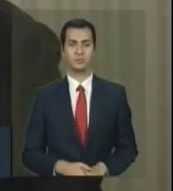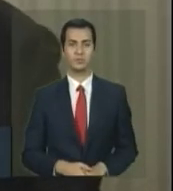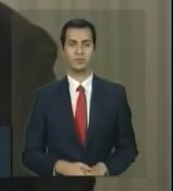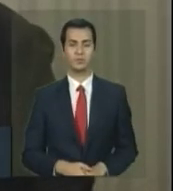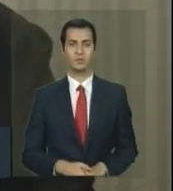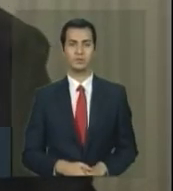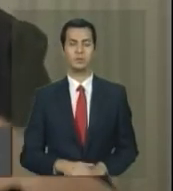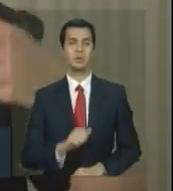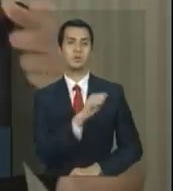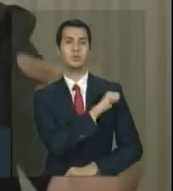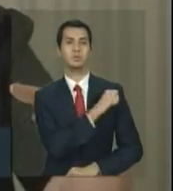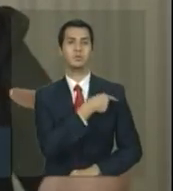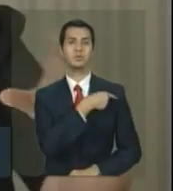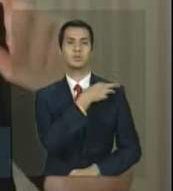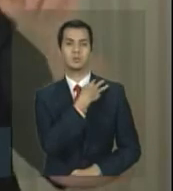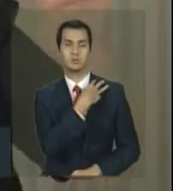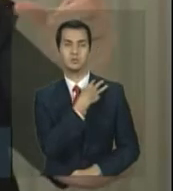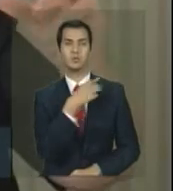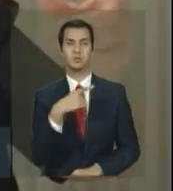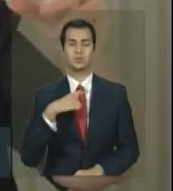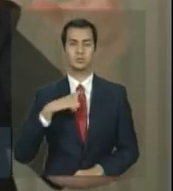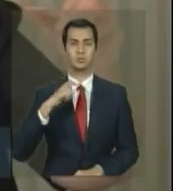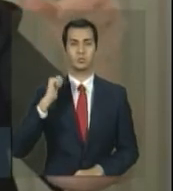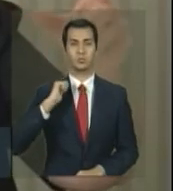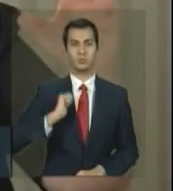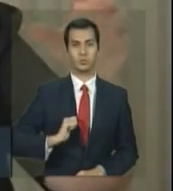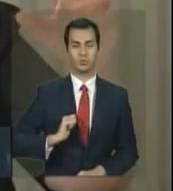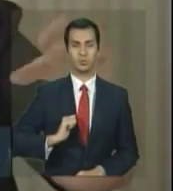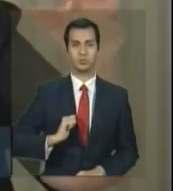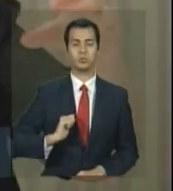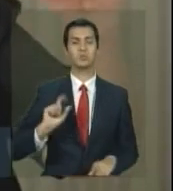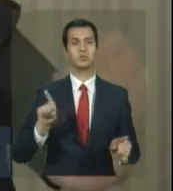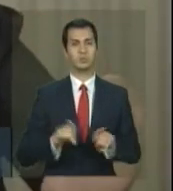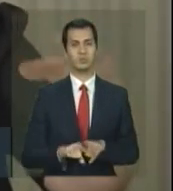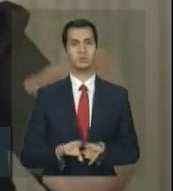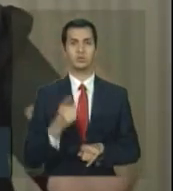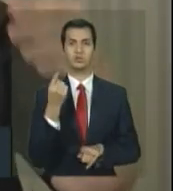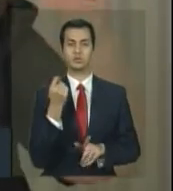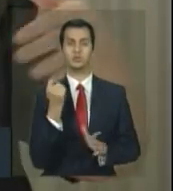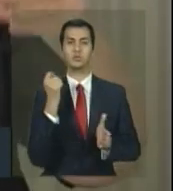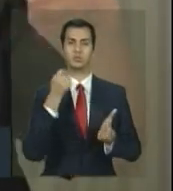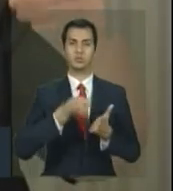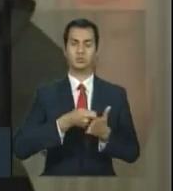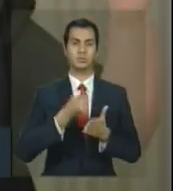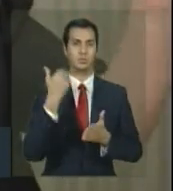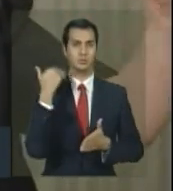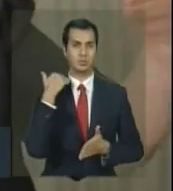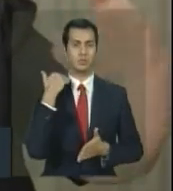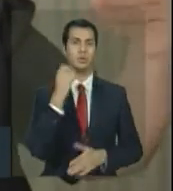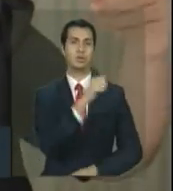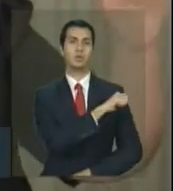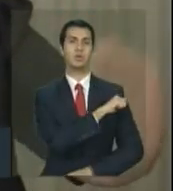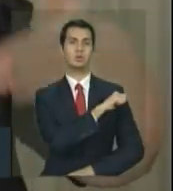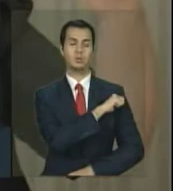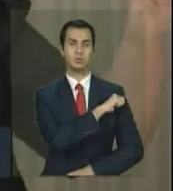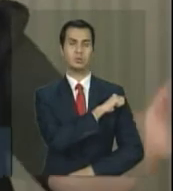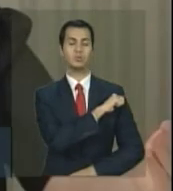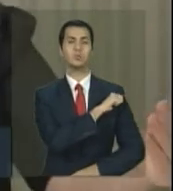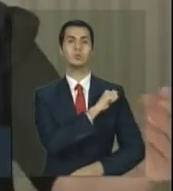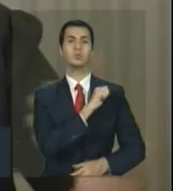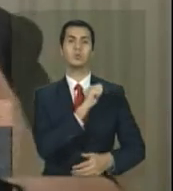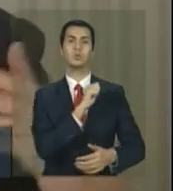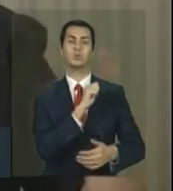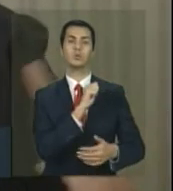o aluno de ensino médio tem aquela bolsa, que é uma bolsa que eles depositam o dinheiro no banco, e o aluno, quando sai do ensino médio,